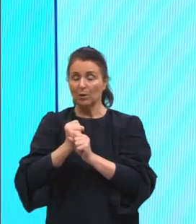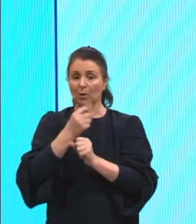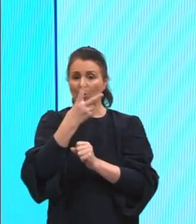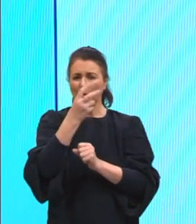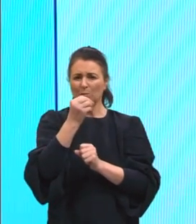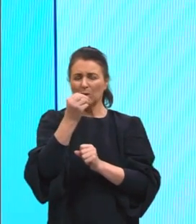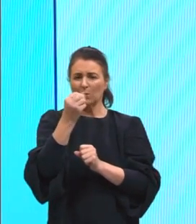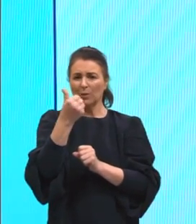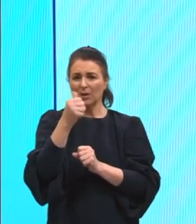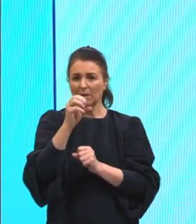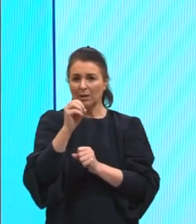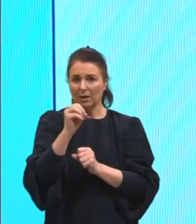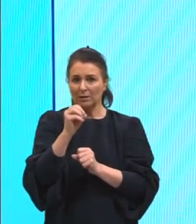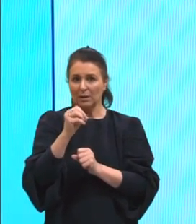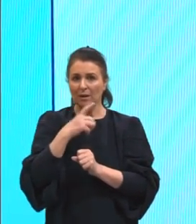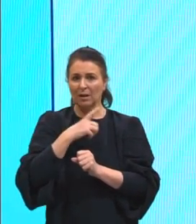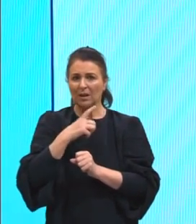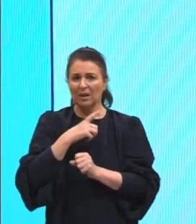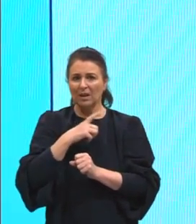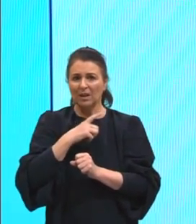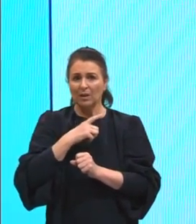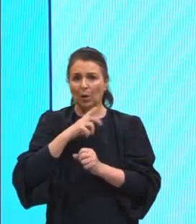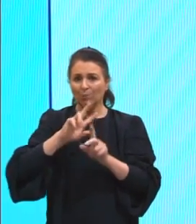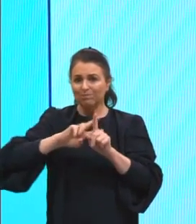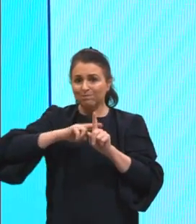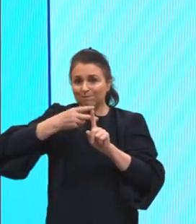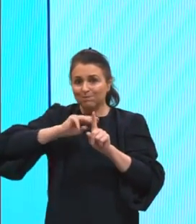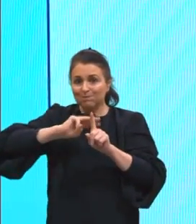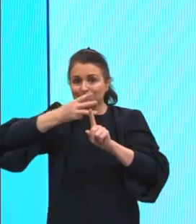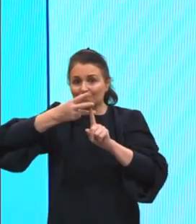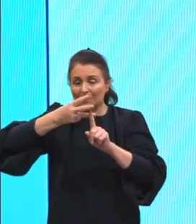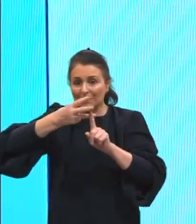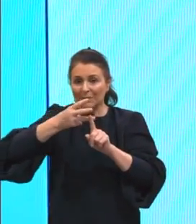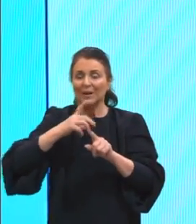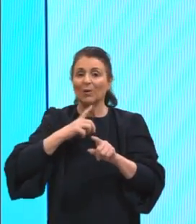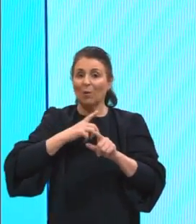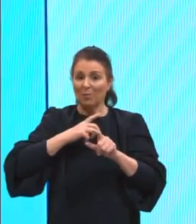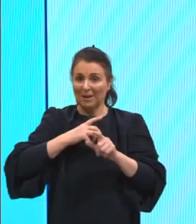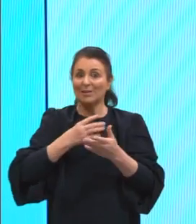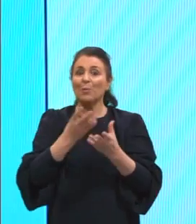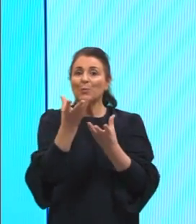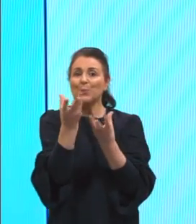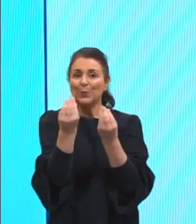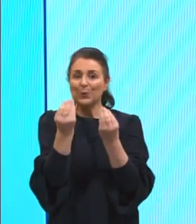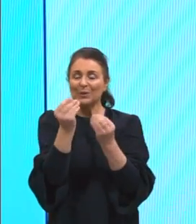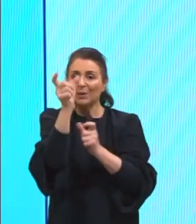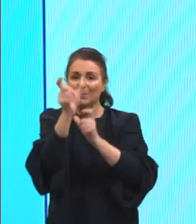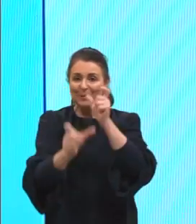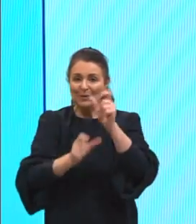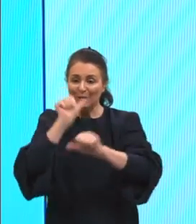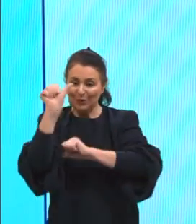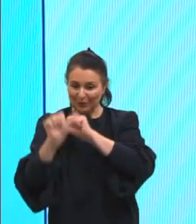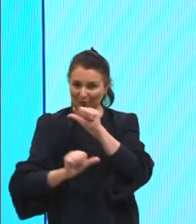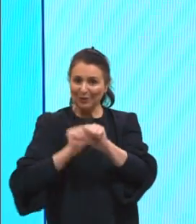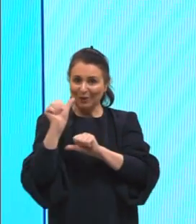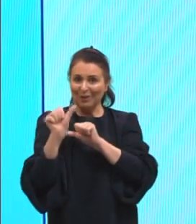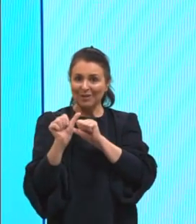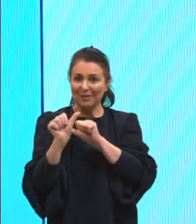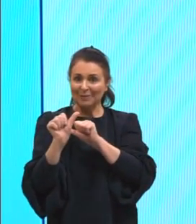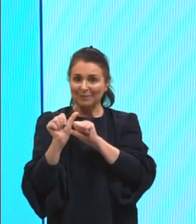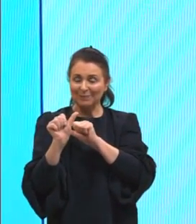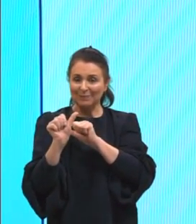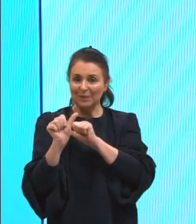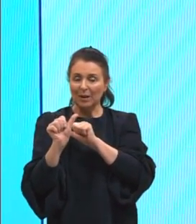% das pessoas morando nas cidades, né, aquela macrocefalia, todo aquele problema aí que a gente reconhece, né,